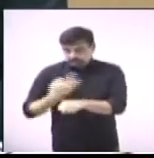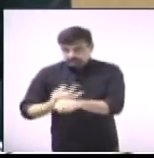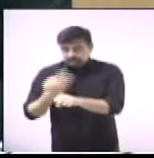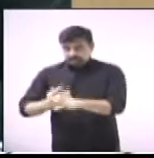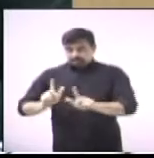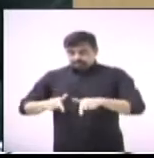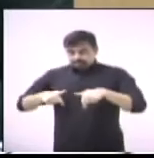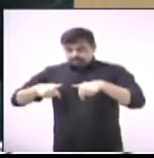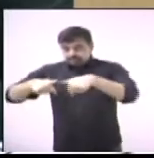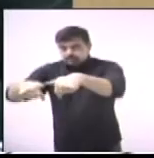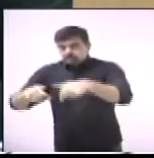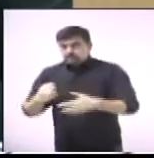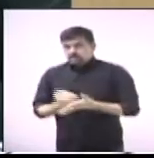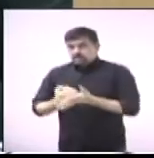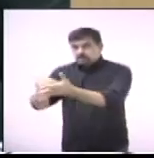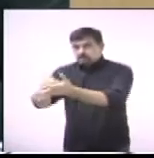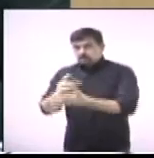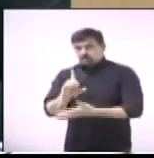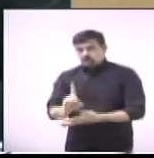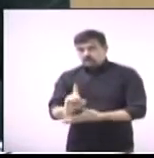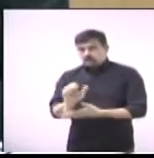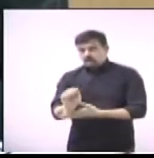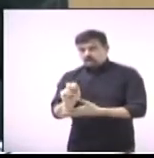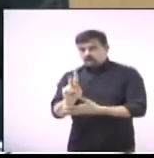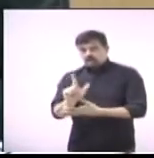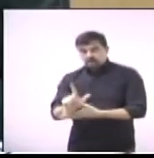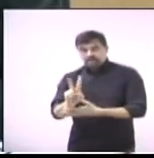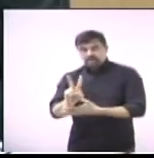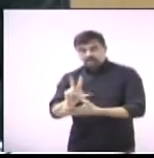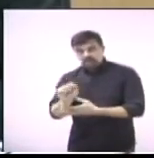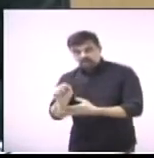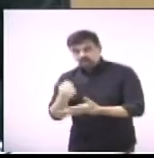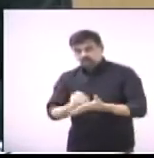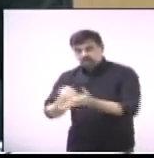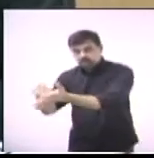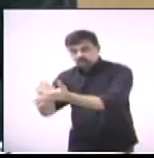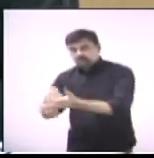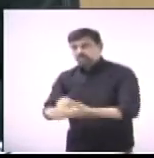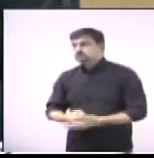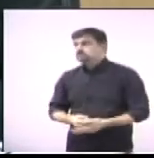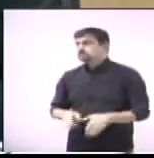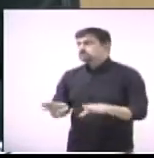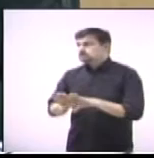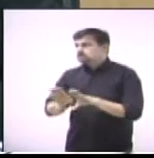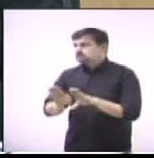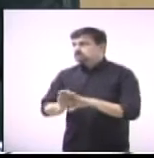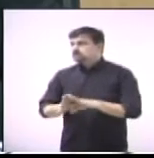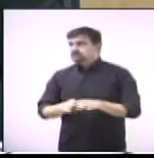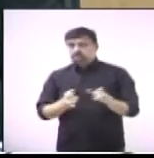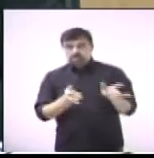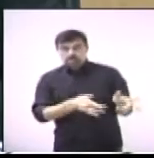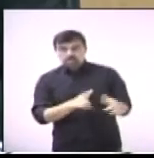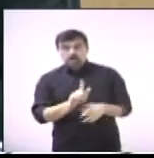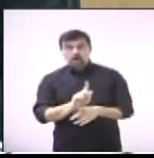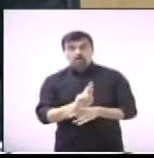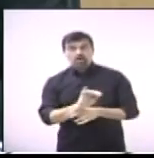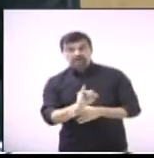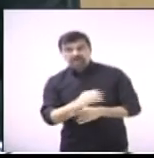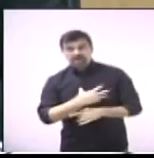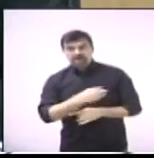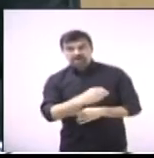sua luta, a ajuda da Dalvinha, carinhosamente Dalvinha, às vezes deixa o Gui para estar fazendo, então, meus